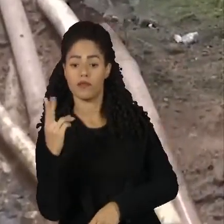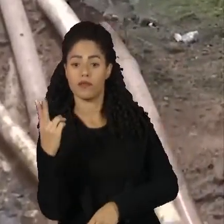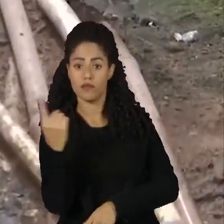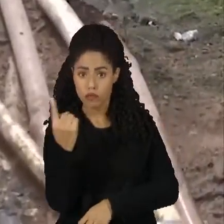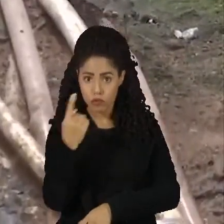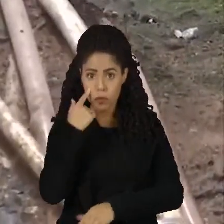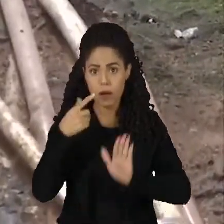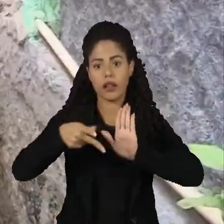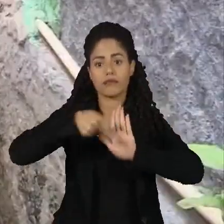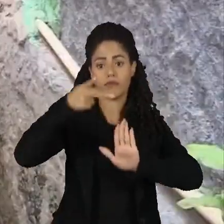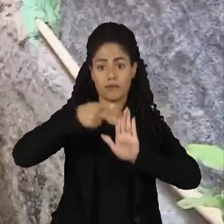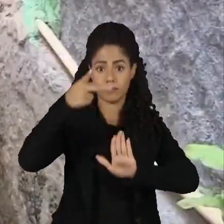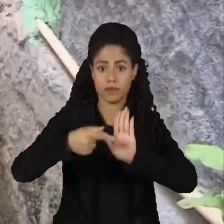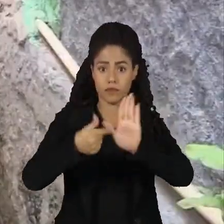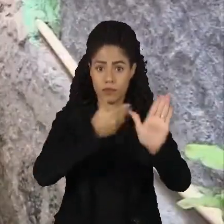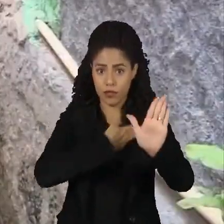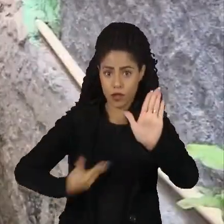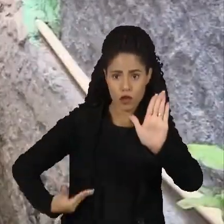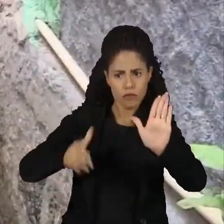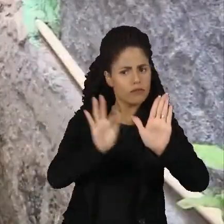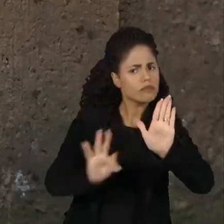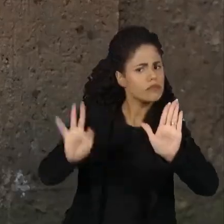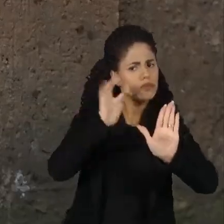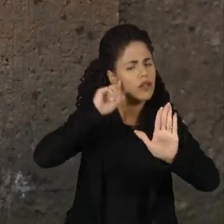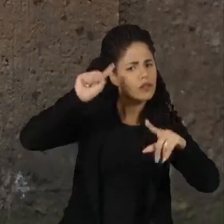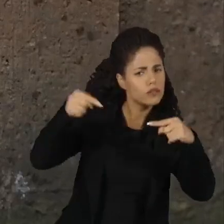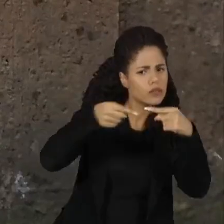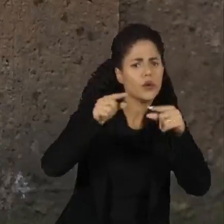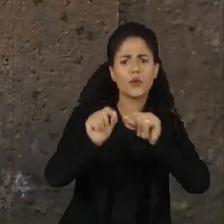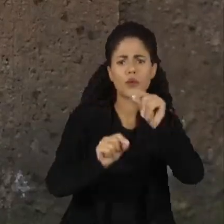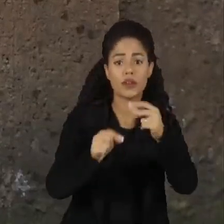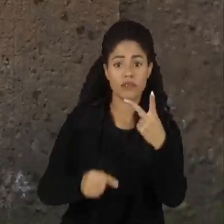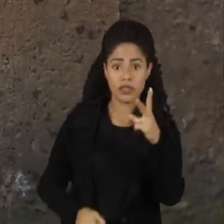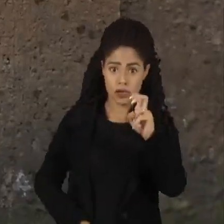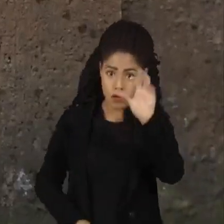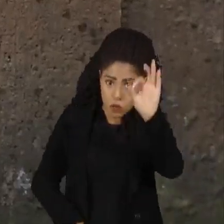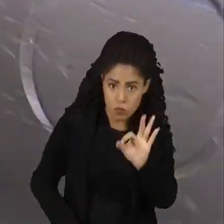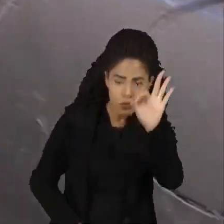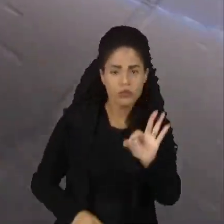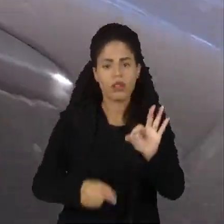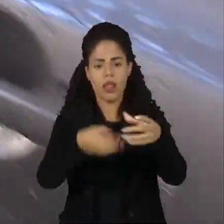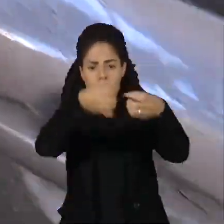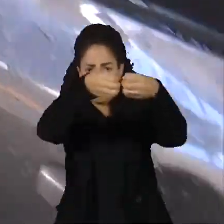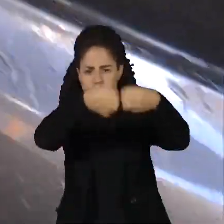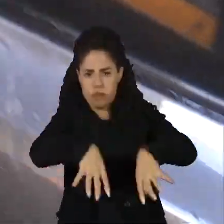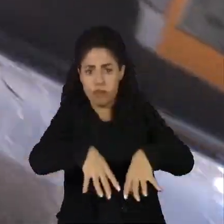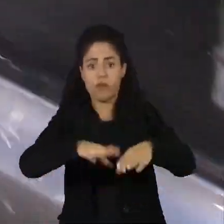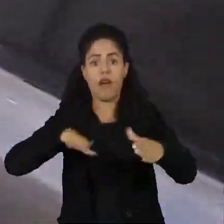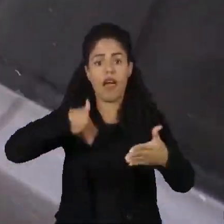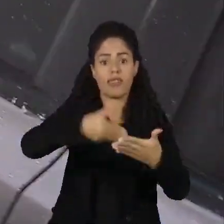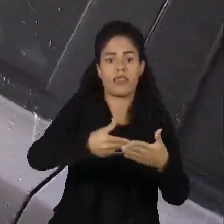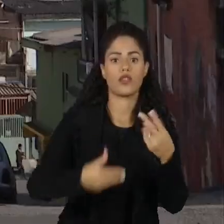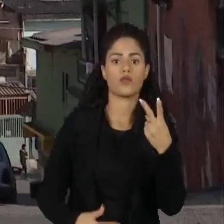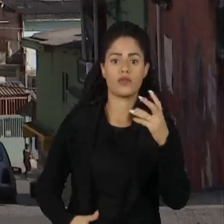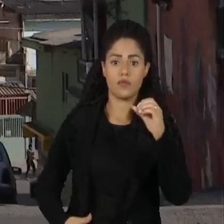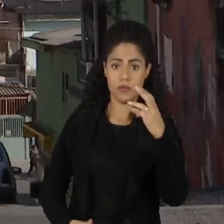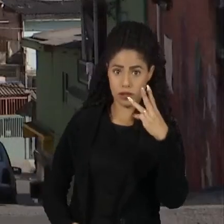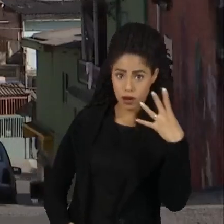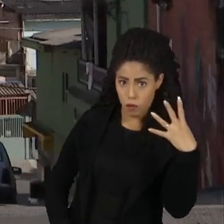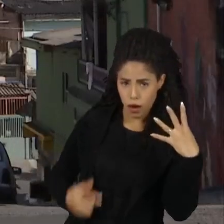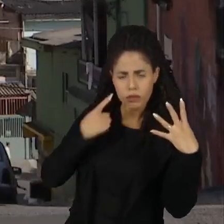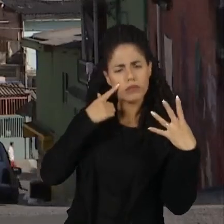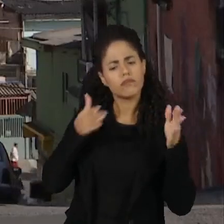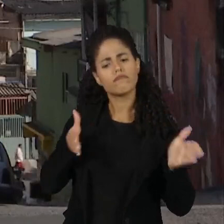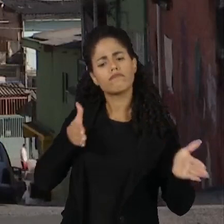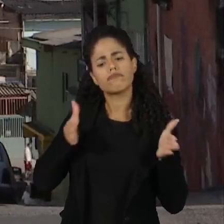portaria do governo federal estabeleceu como meta 25% de desperdício até 2034. Nesse